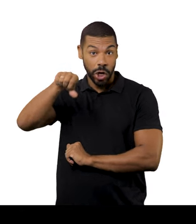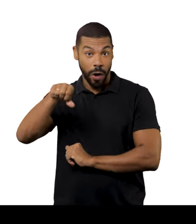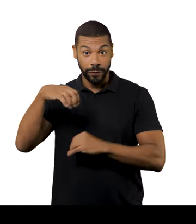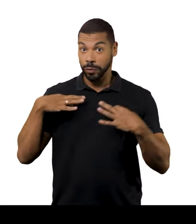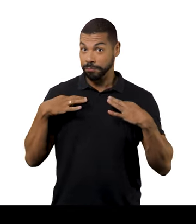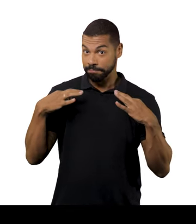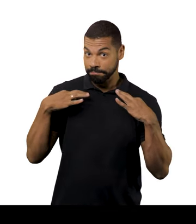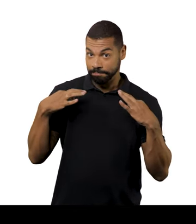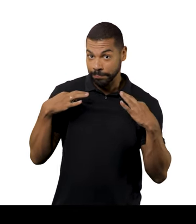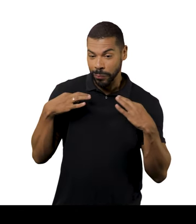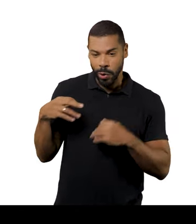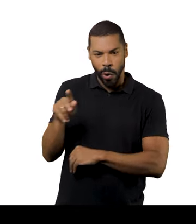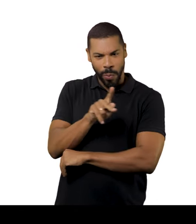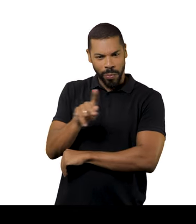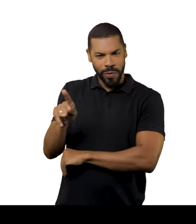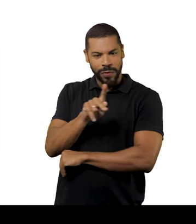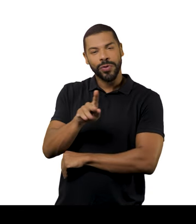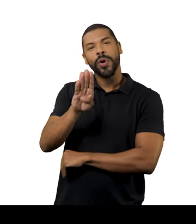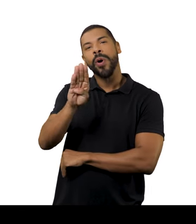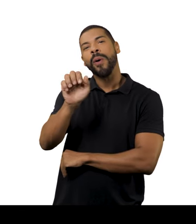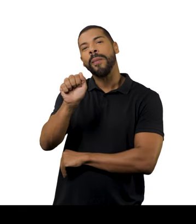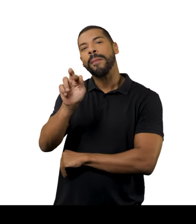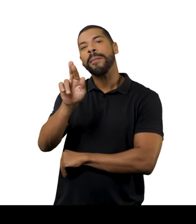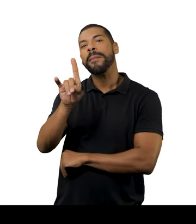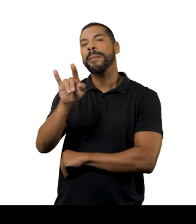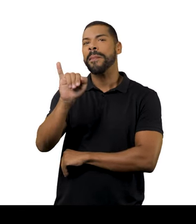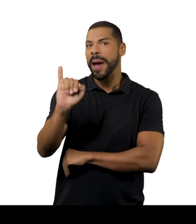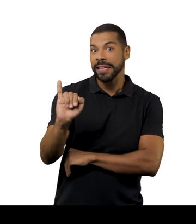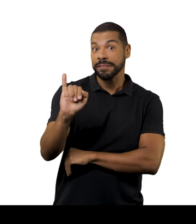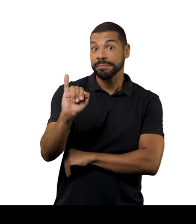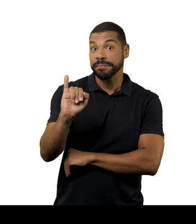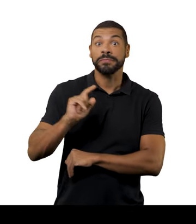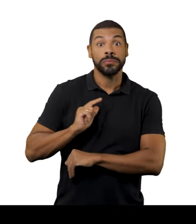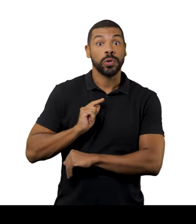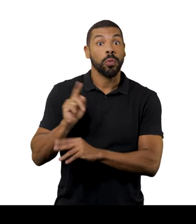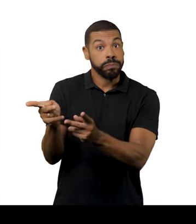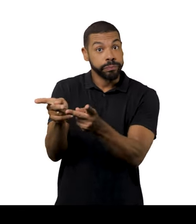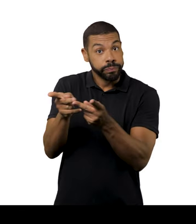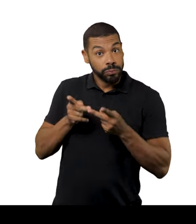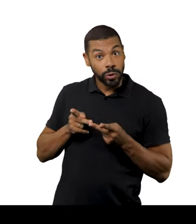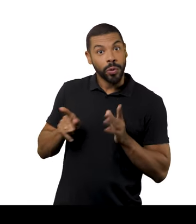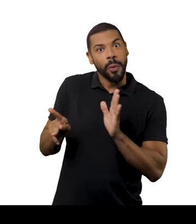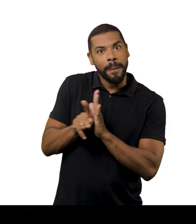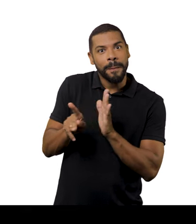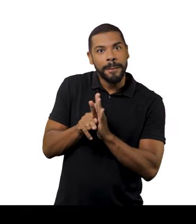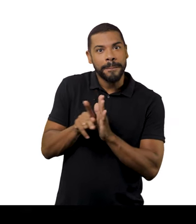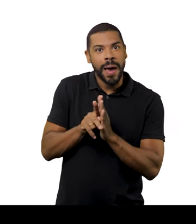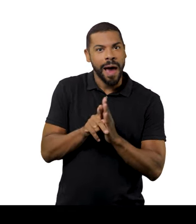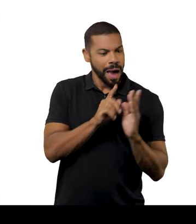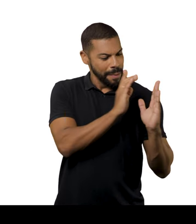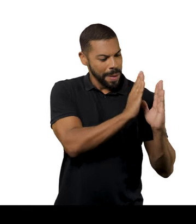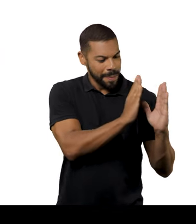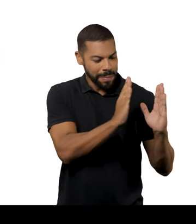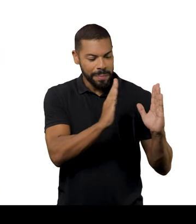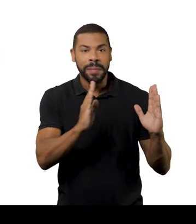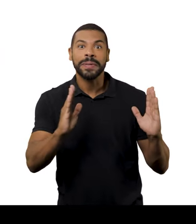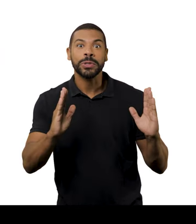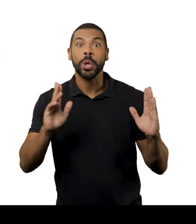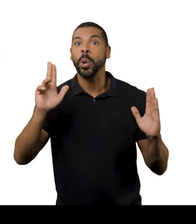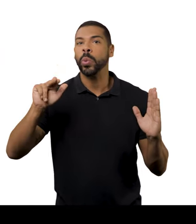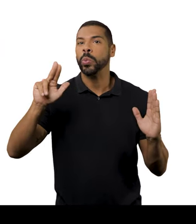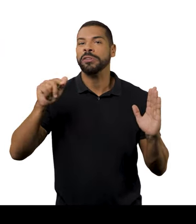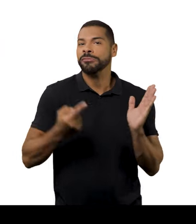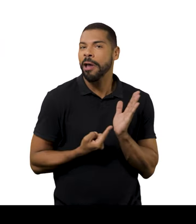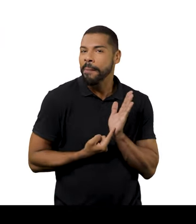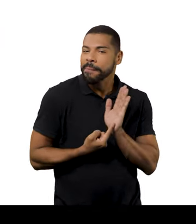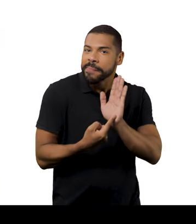79 looks que o professor Bardi escolheu da Ródia, que formava a coleção que